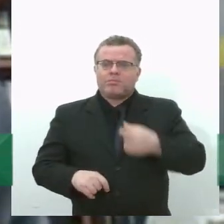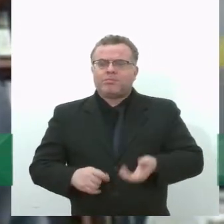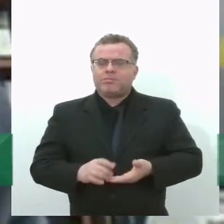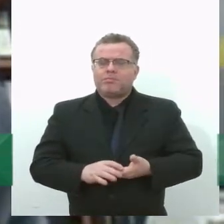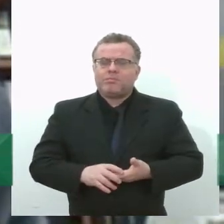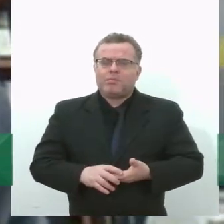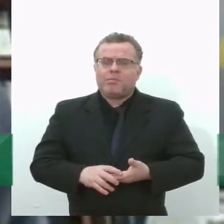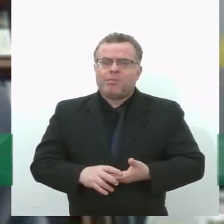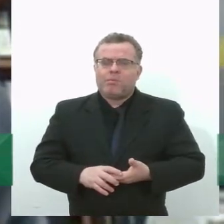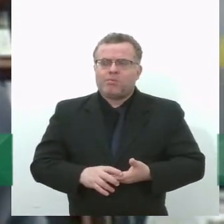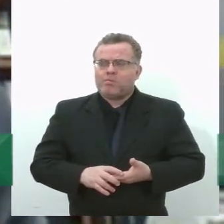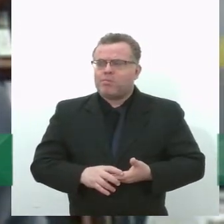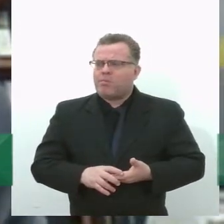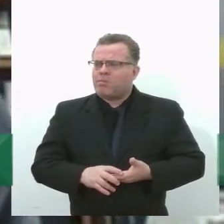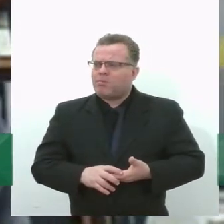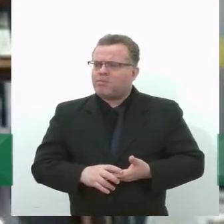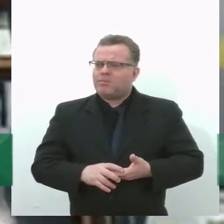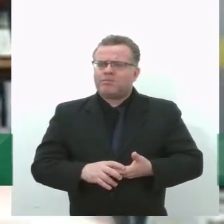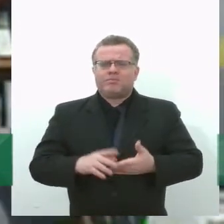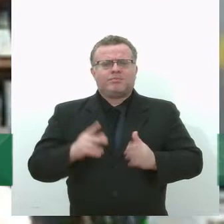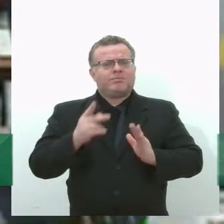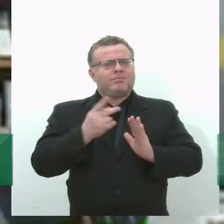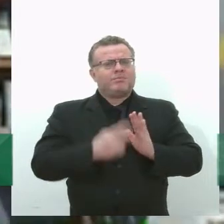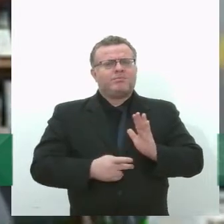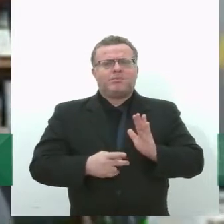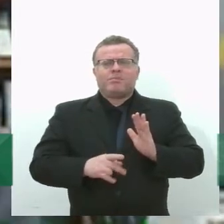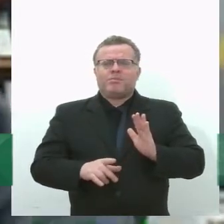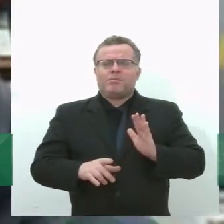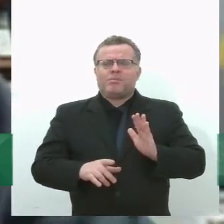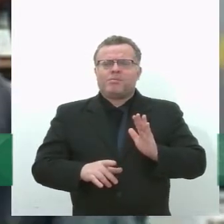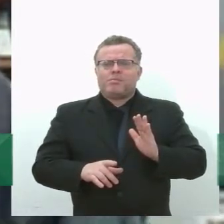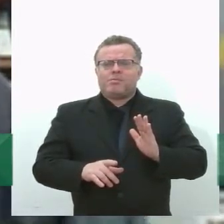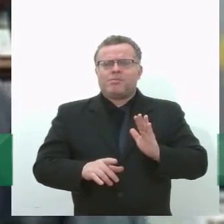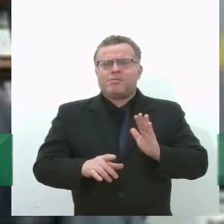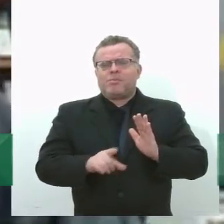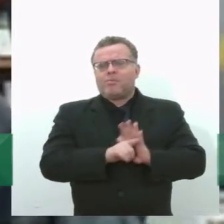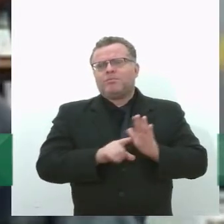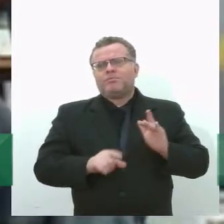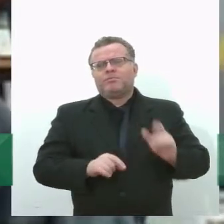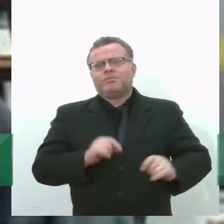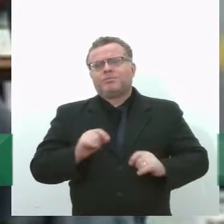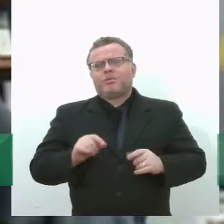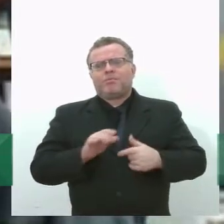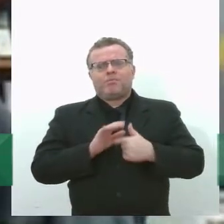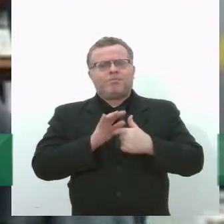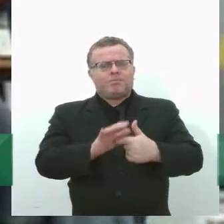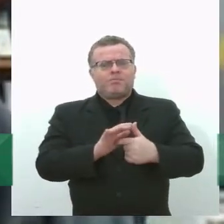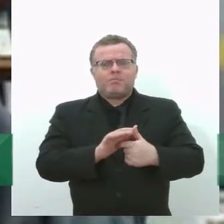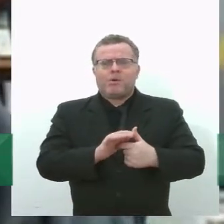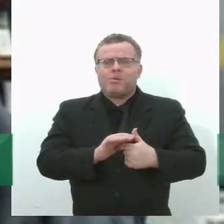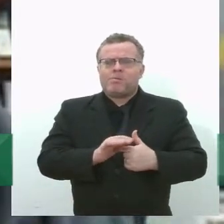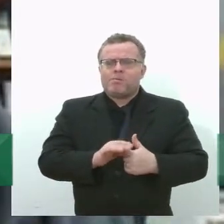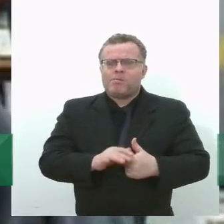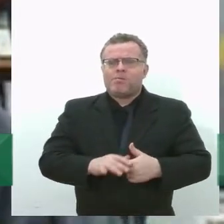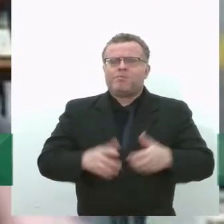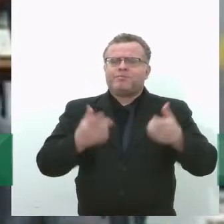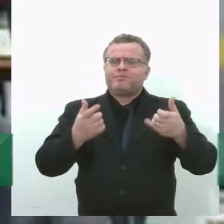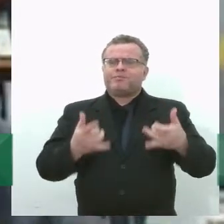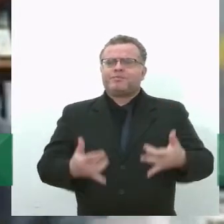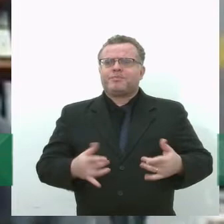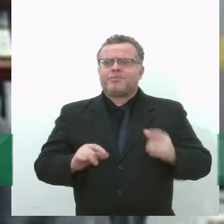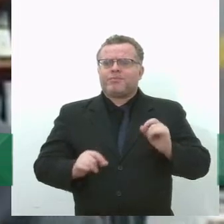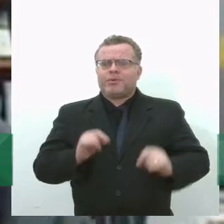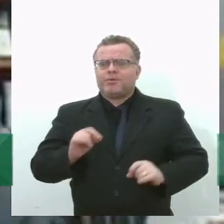projeto em si, ele tinha isso, né? Na sua proposta inicial, ele se justifica com isso, mas acabou